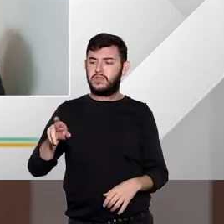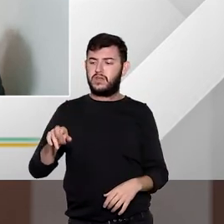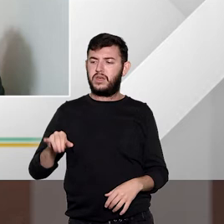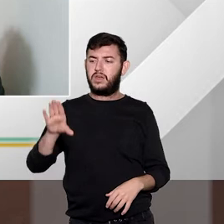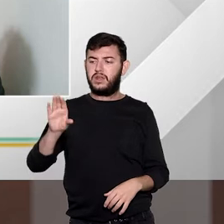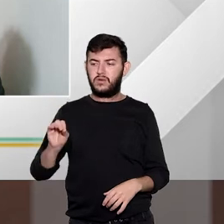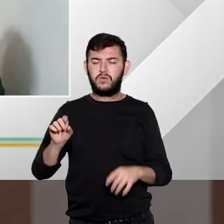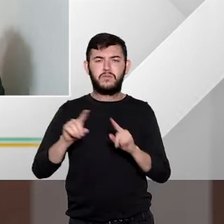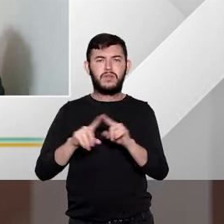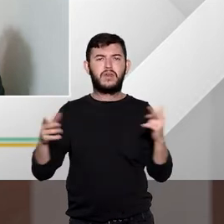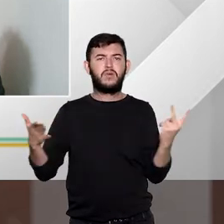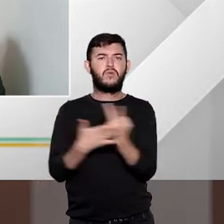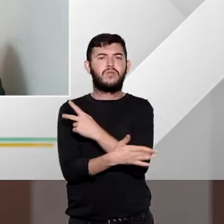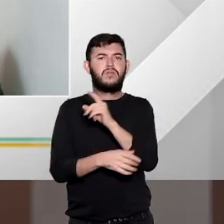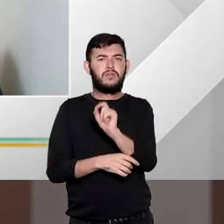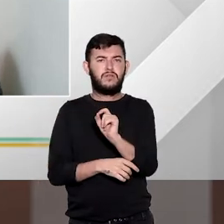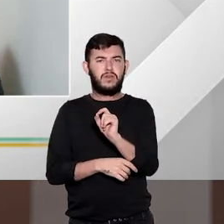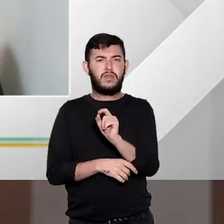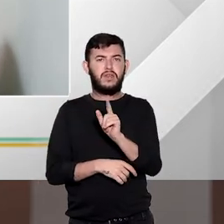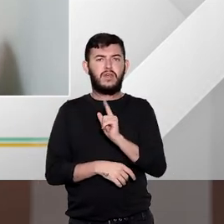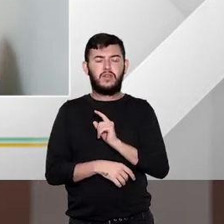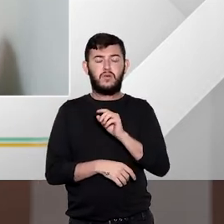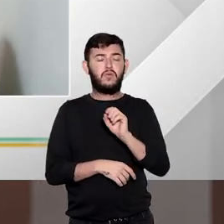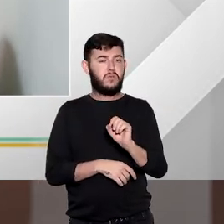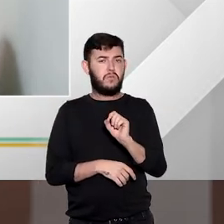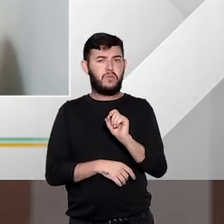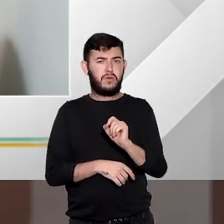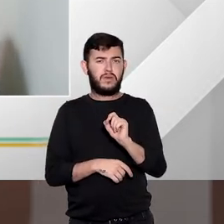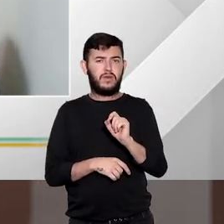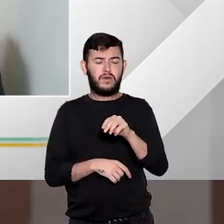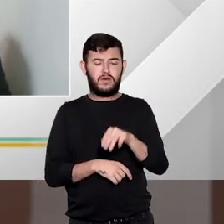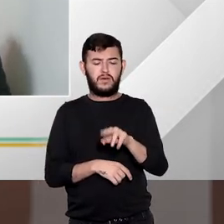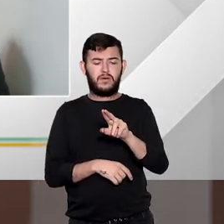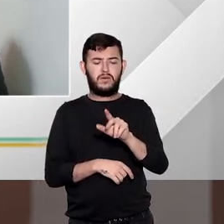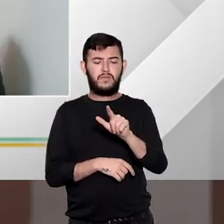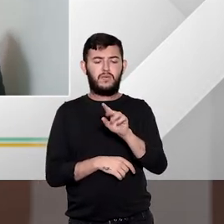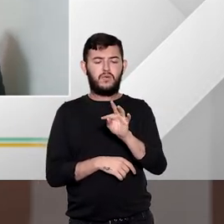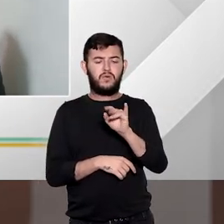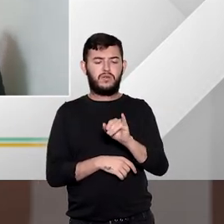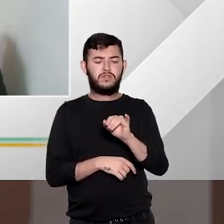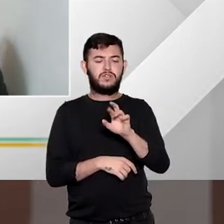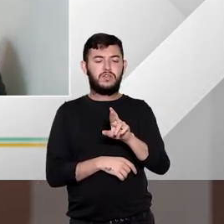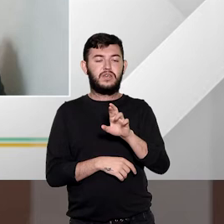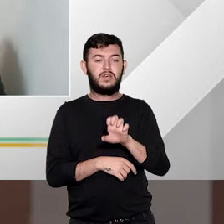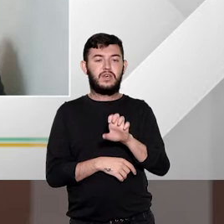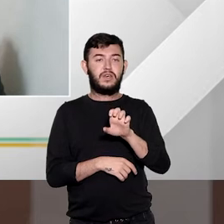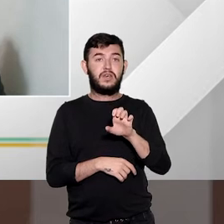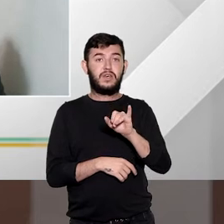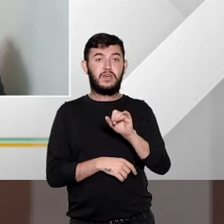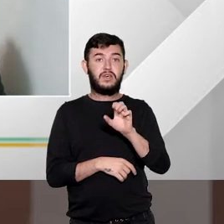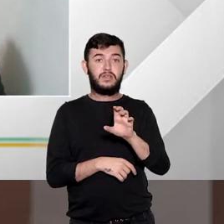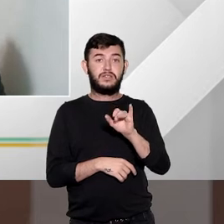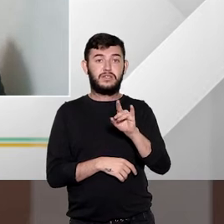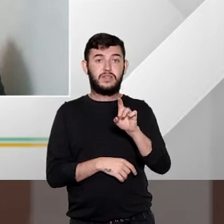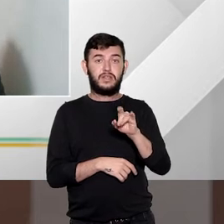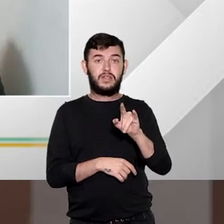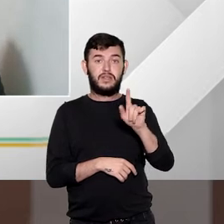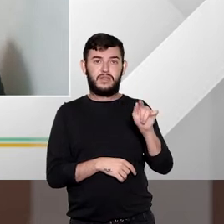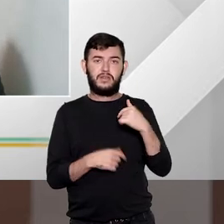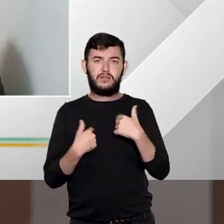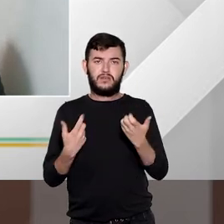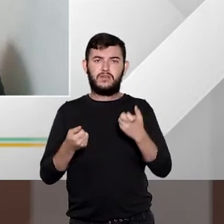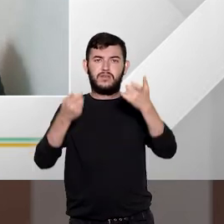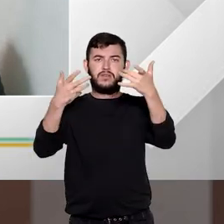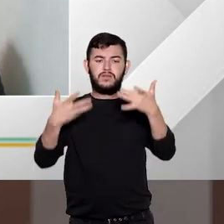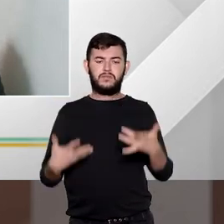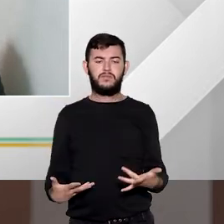multireincidência, isso também é possível? Antes, gostaria que o senhor só explicasse mesmo o que amparça aí para os nossos telespectadores,